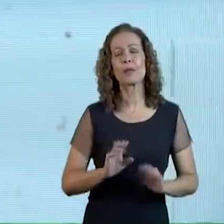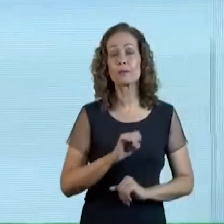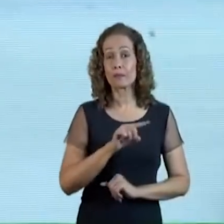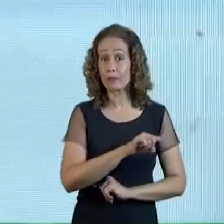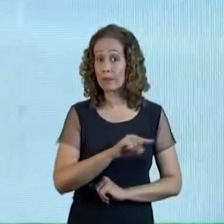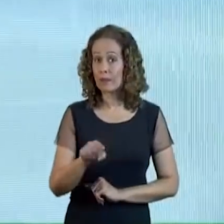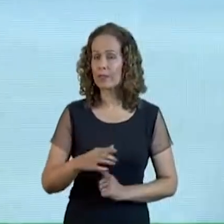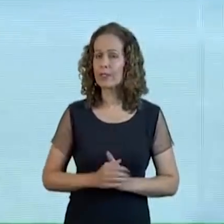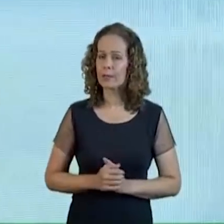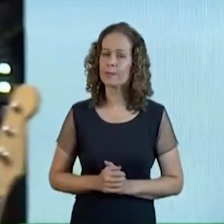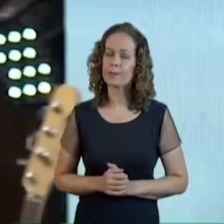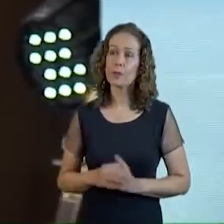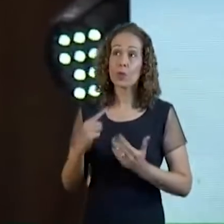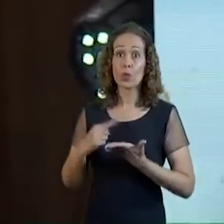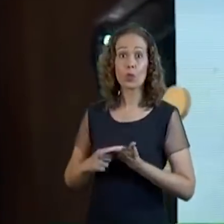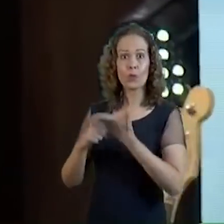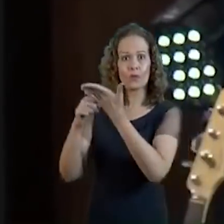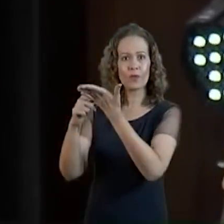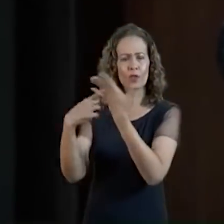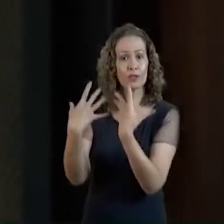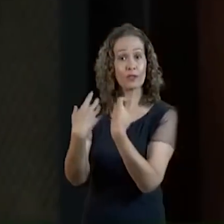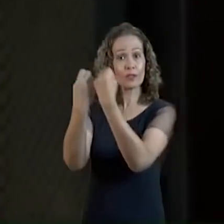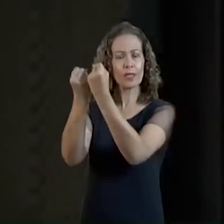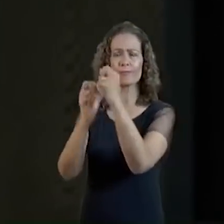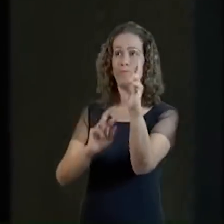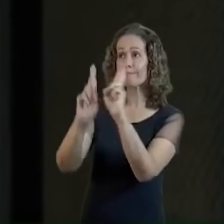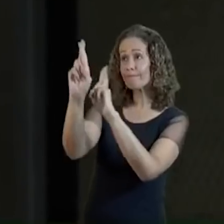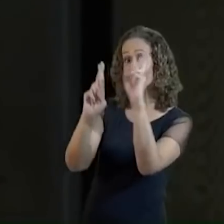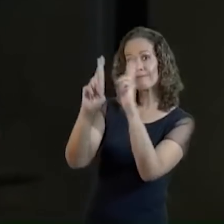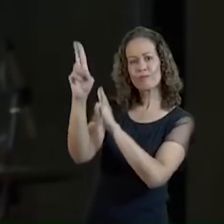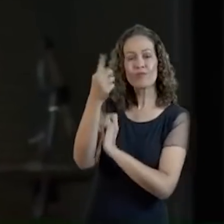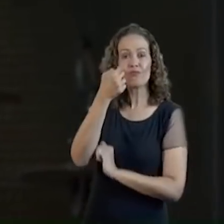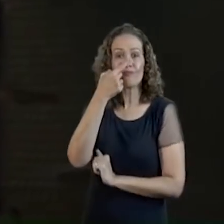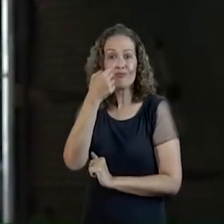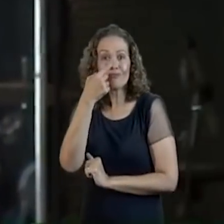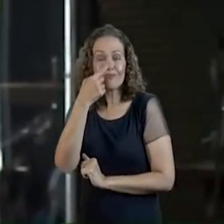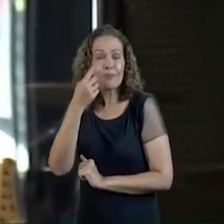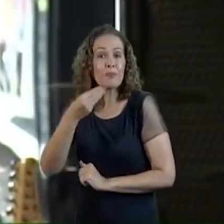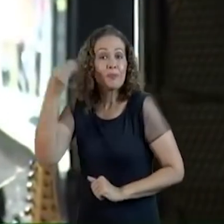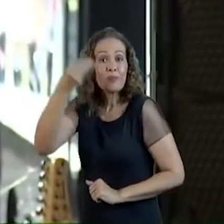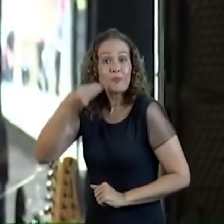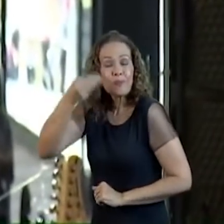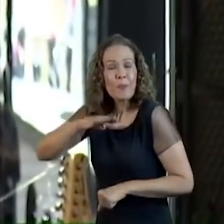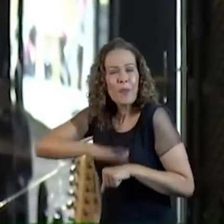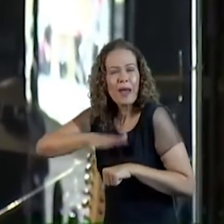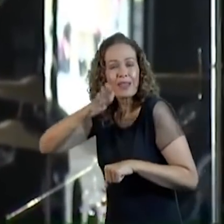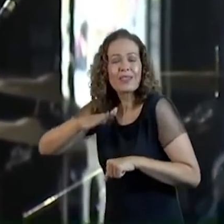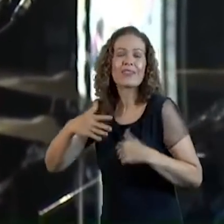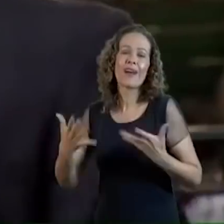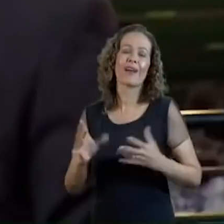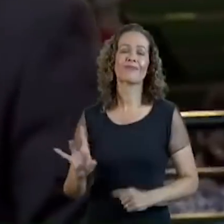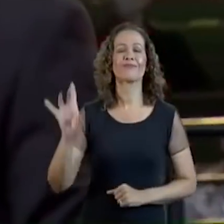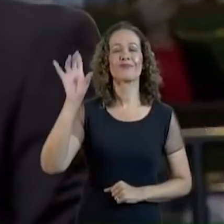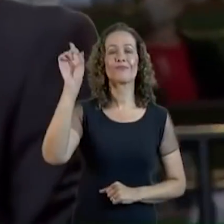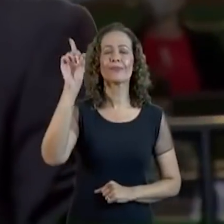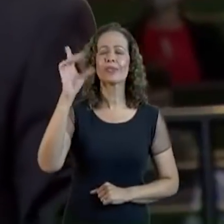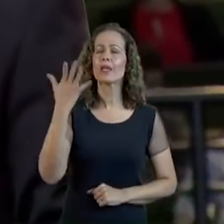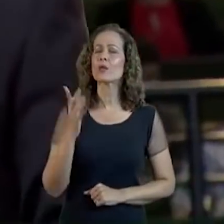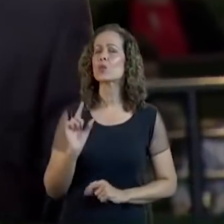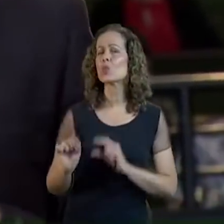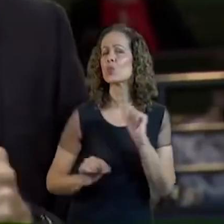aceita O convite Para subir E para viver Mais céu E menos terra Deus começa A